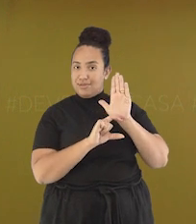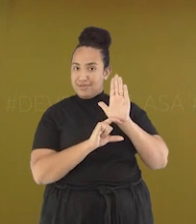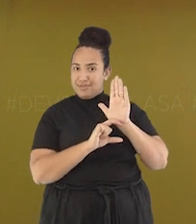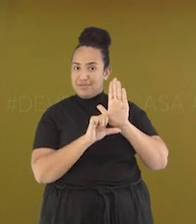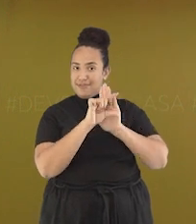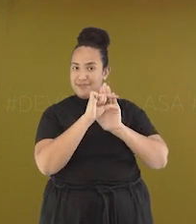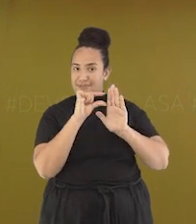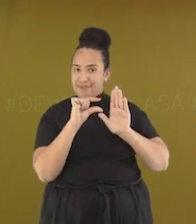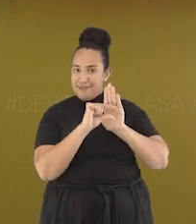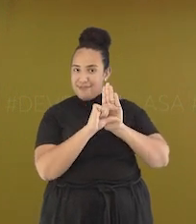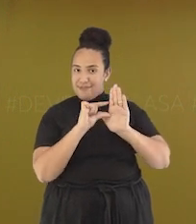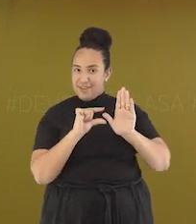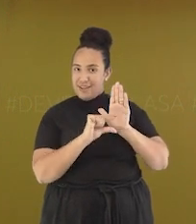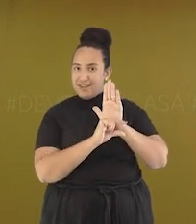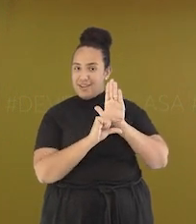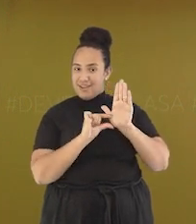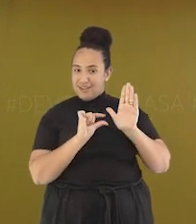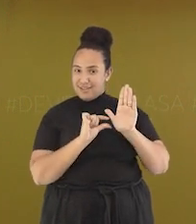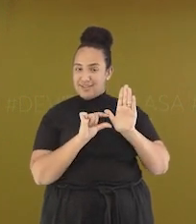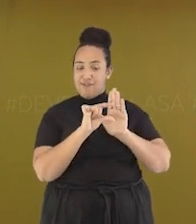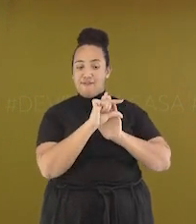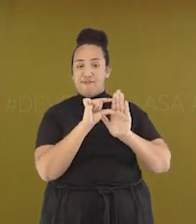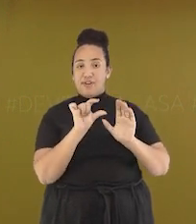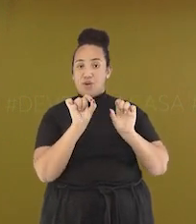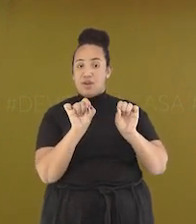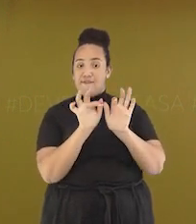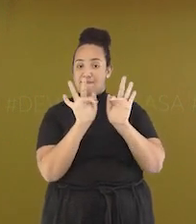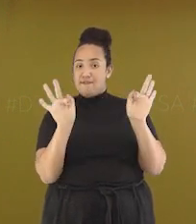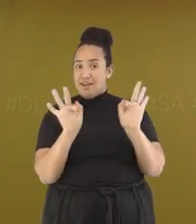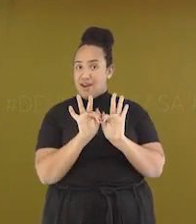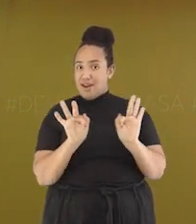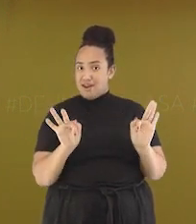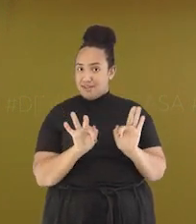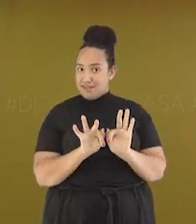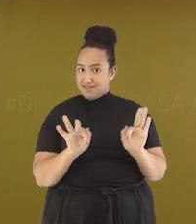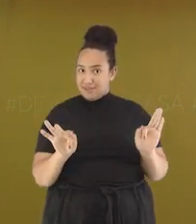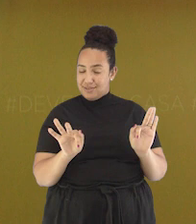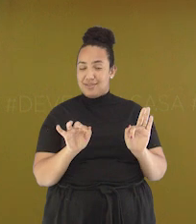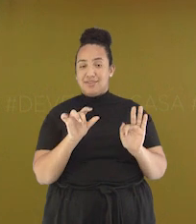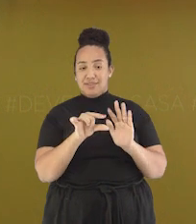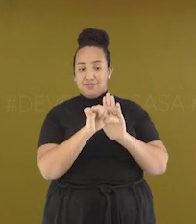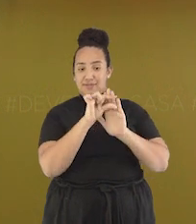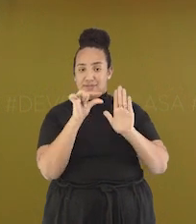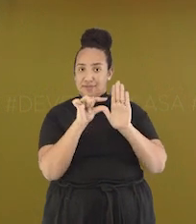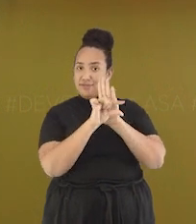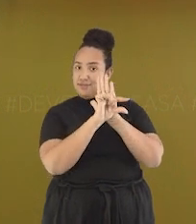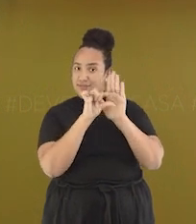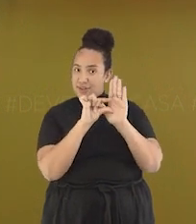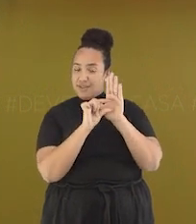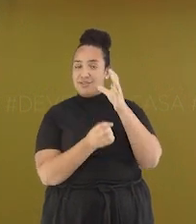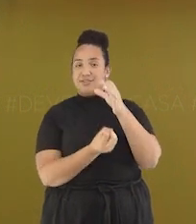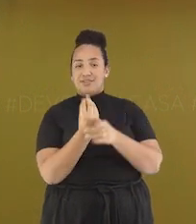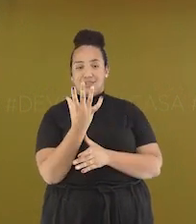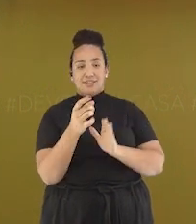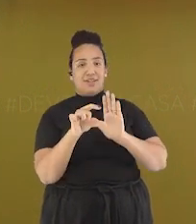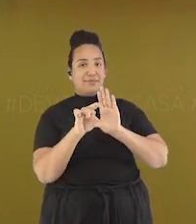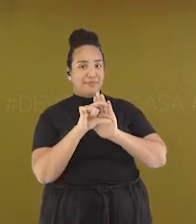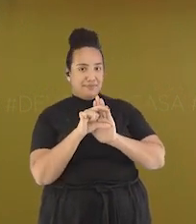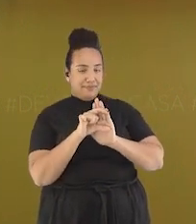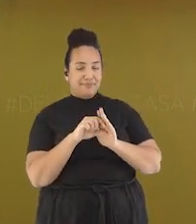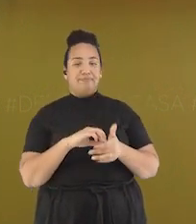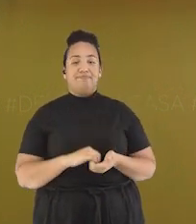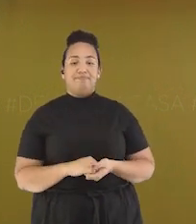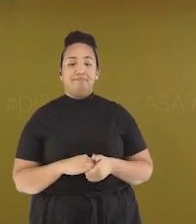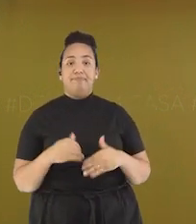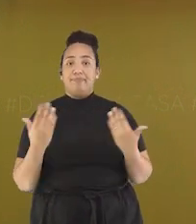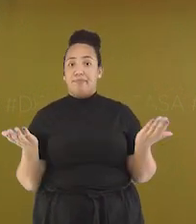Verso é cada frase da música E um conjunto de versos é uma estrofe Vamos analisar